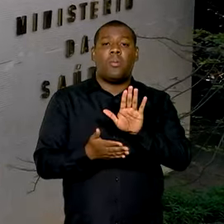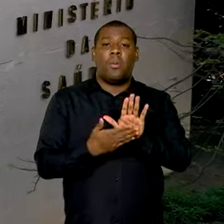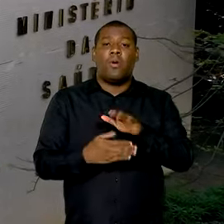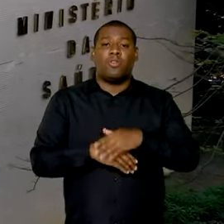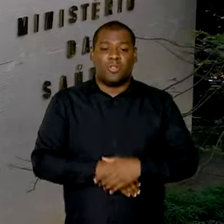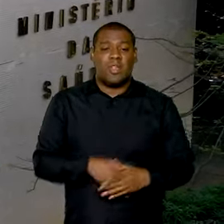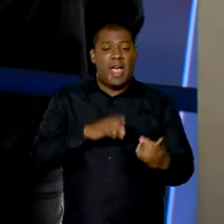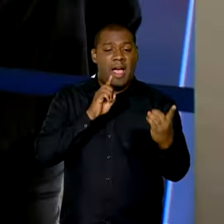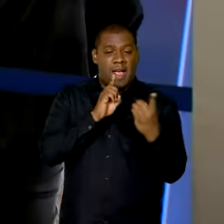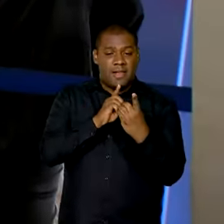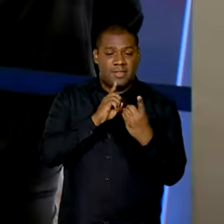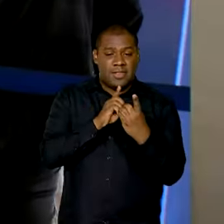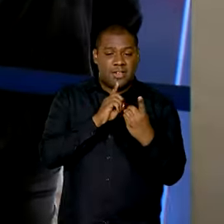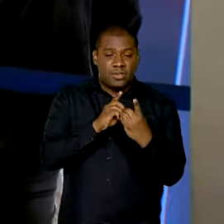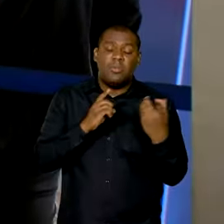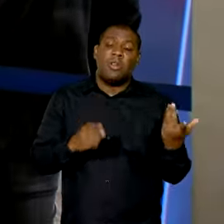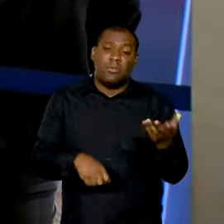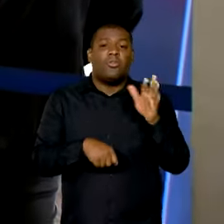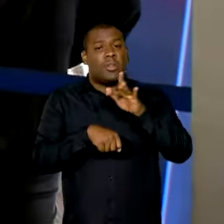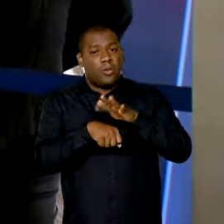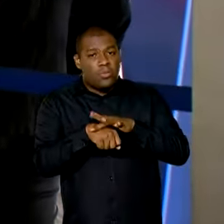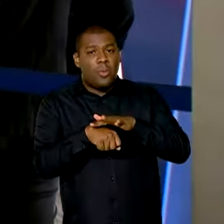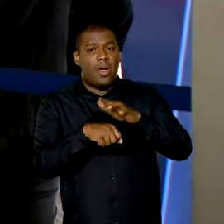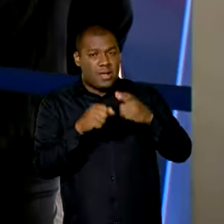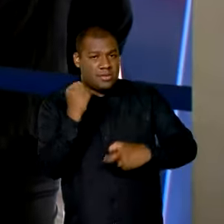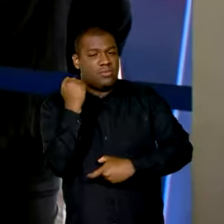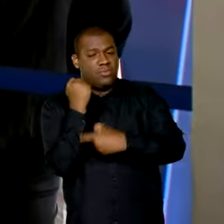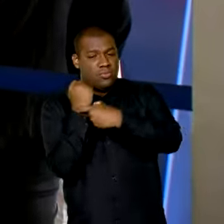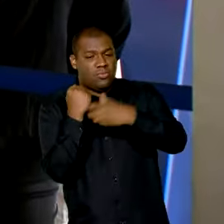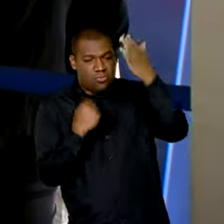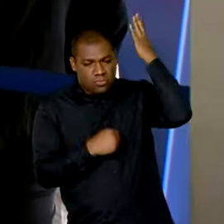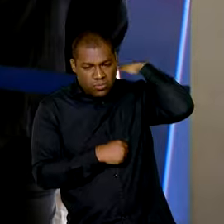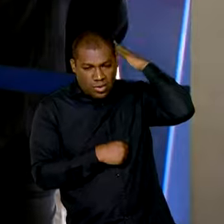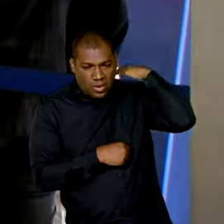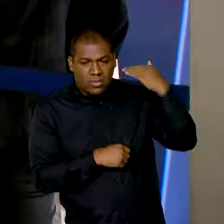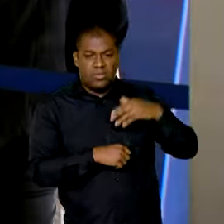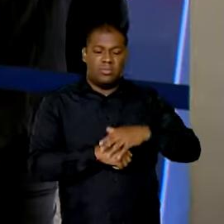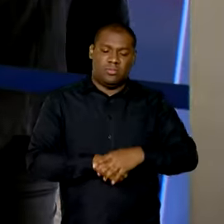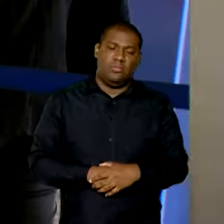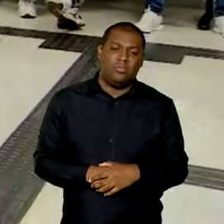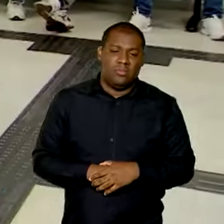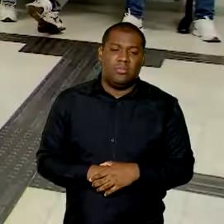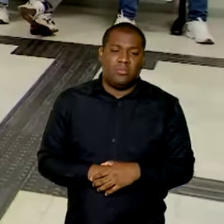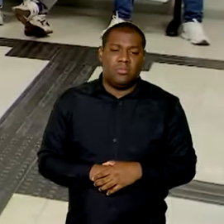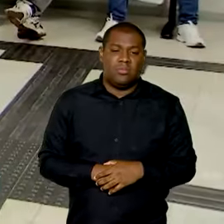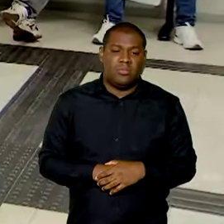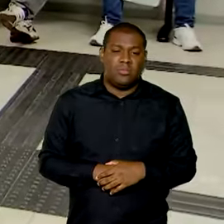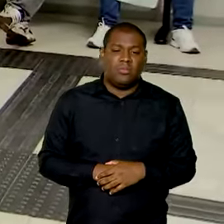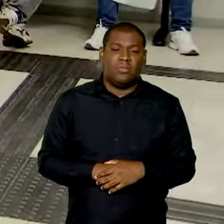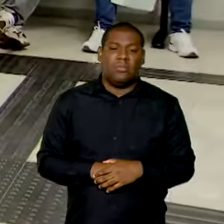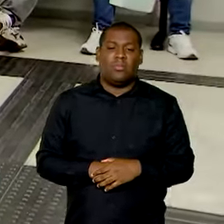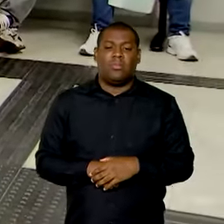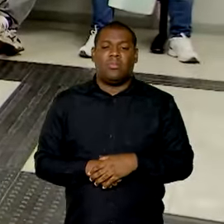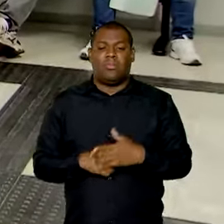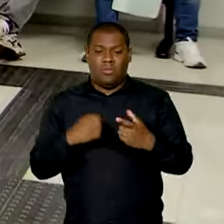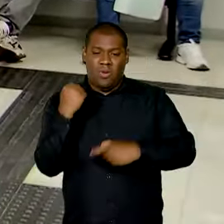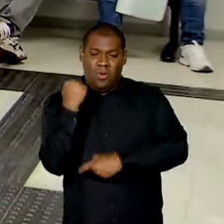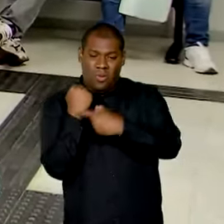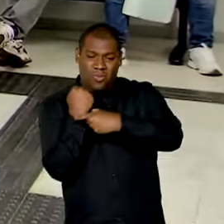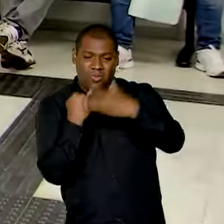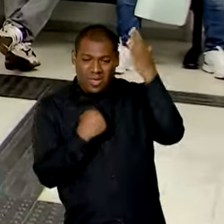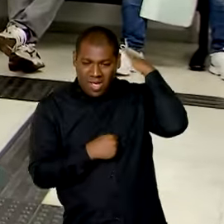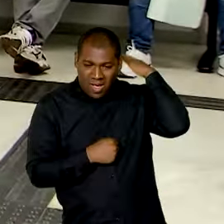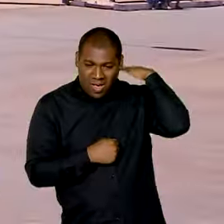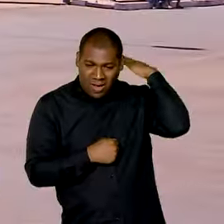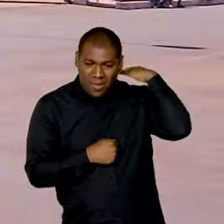forma integral para doenças que geram benefícios por incapacidade temporária, como a hérnia de disco e